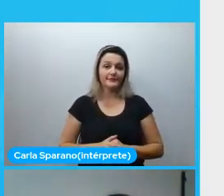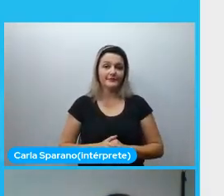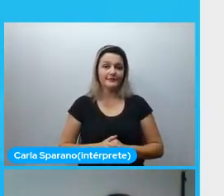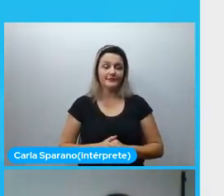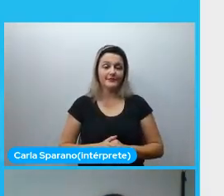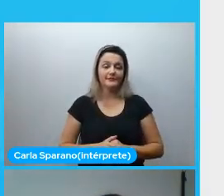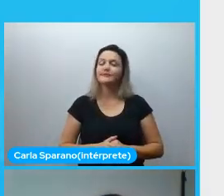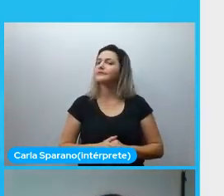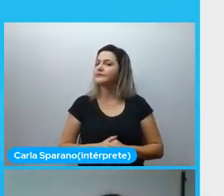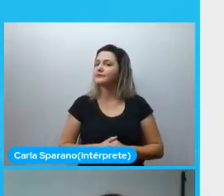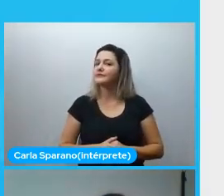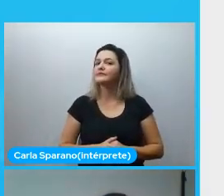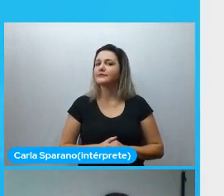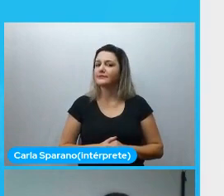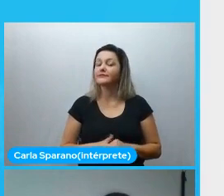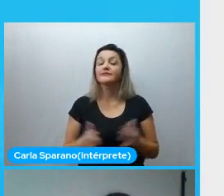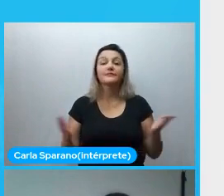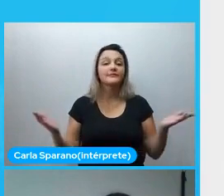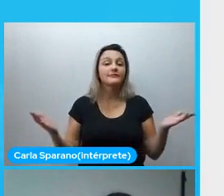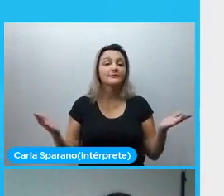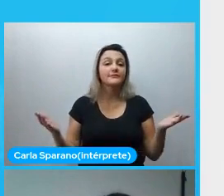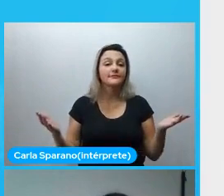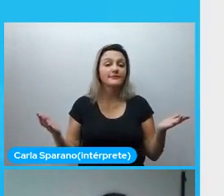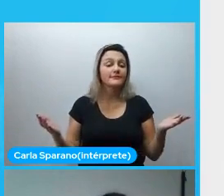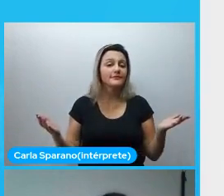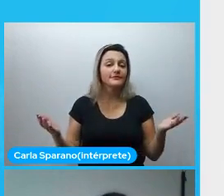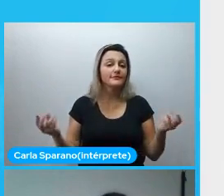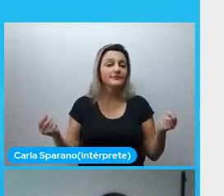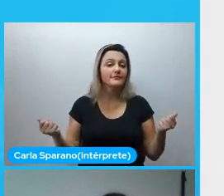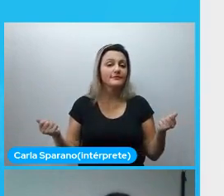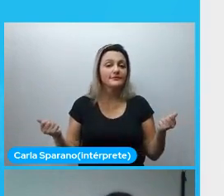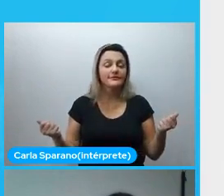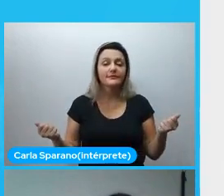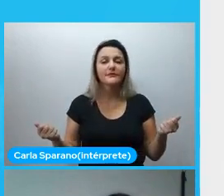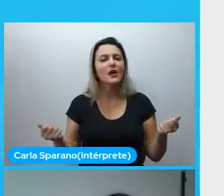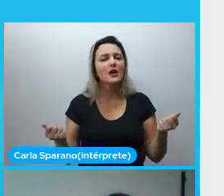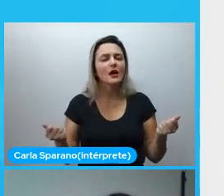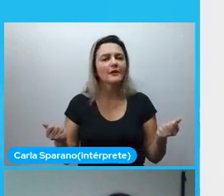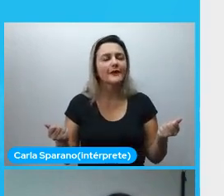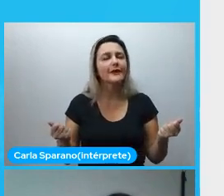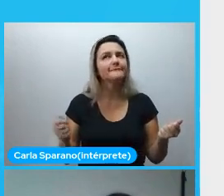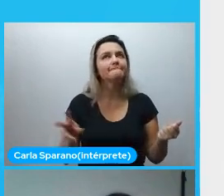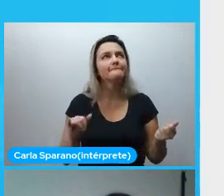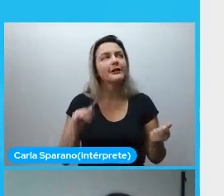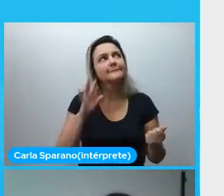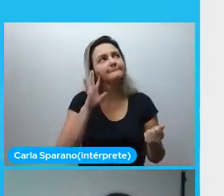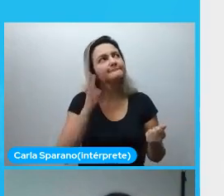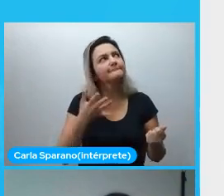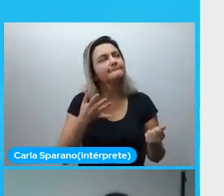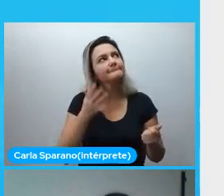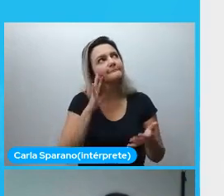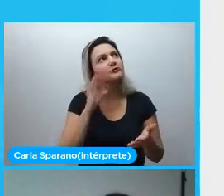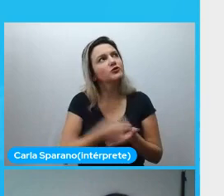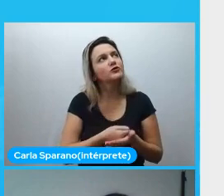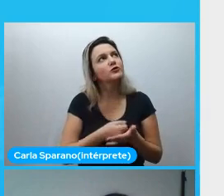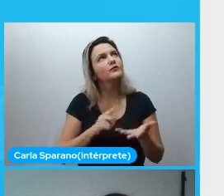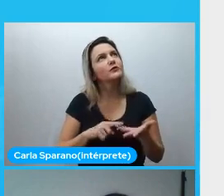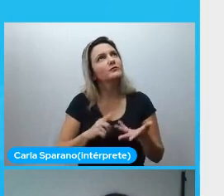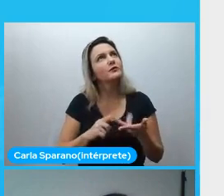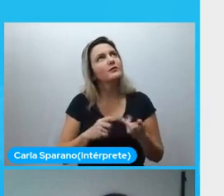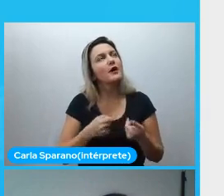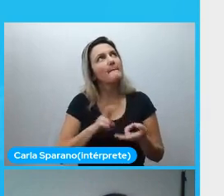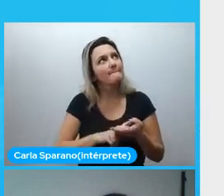Mas então, decidi ali que eu vou usar Python, eu já tenho meus dados, e quais são os pré-requisitos?